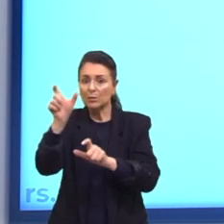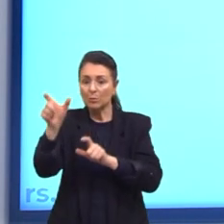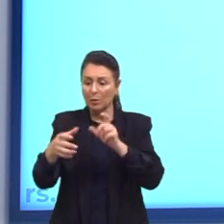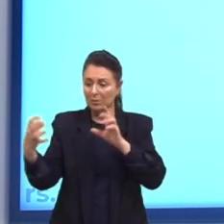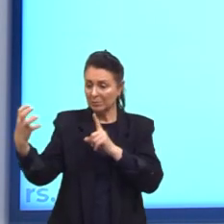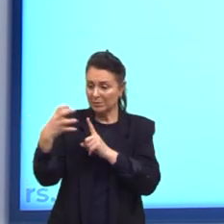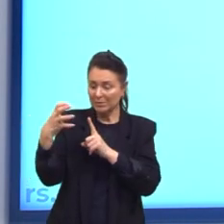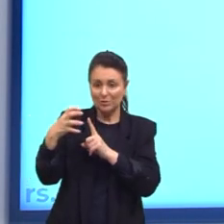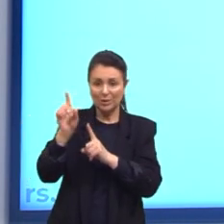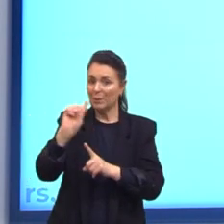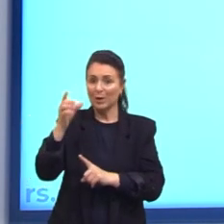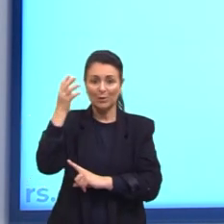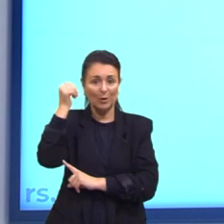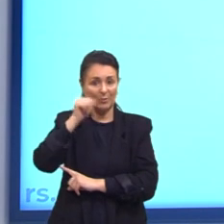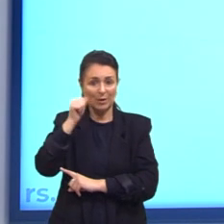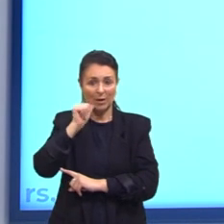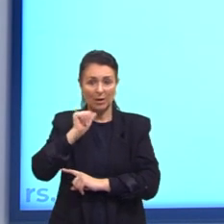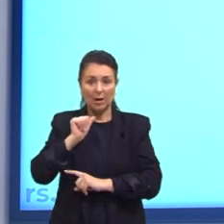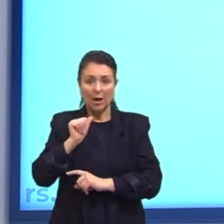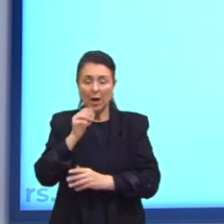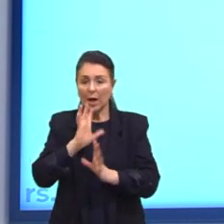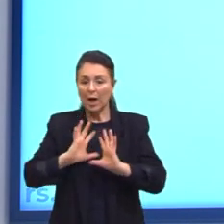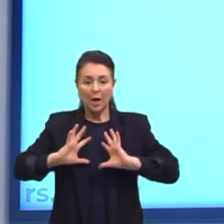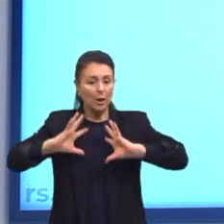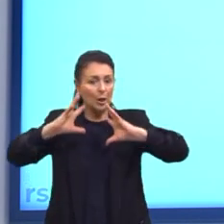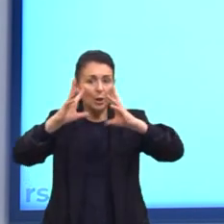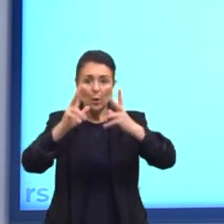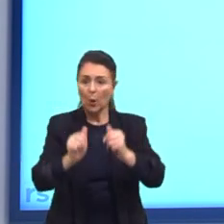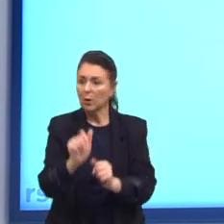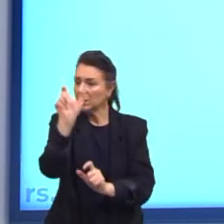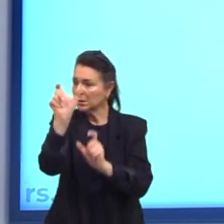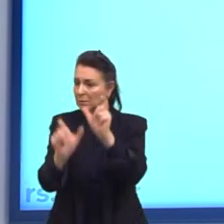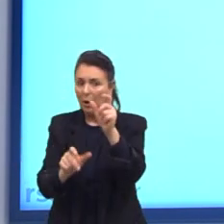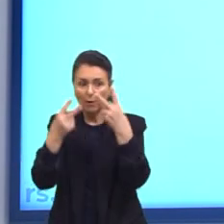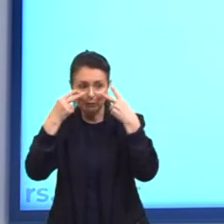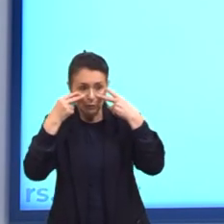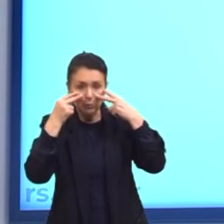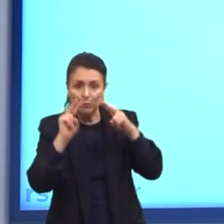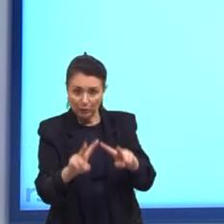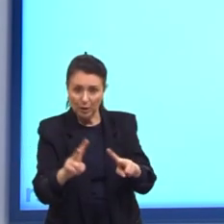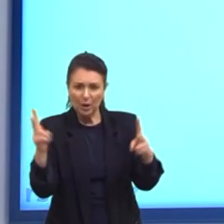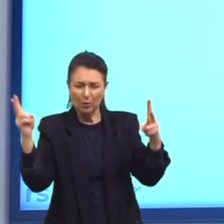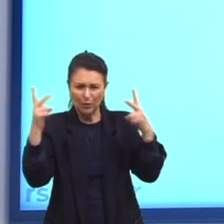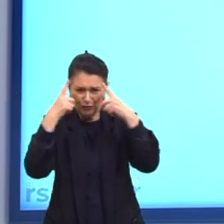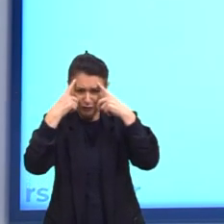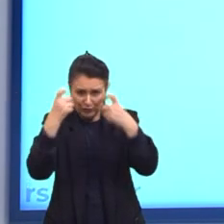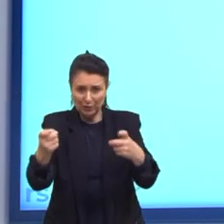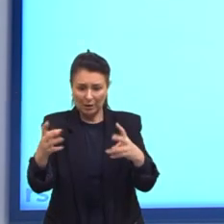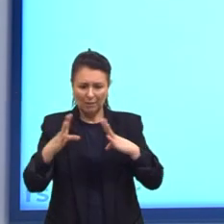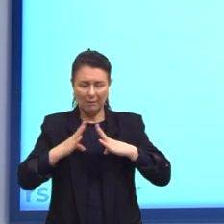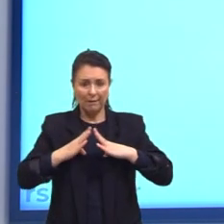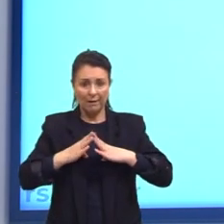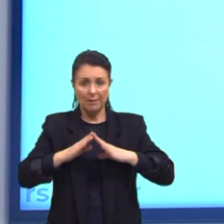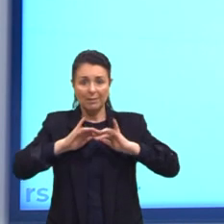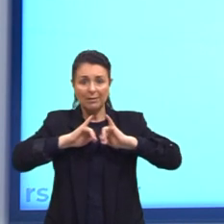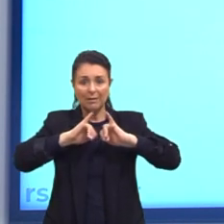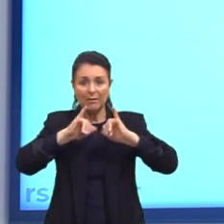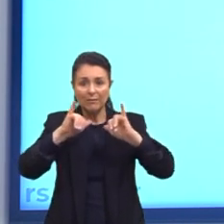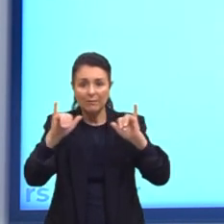só as mulheres. É a população em geral. Viu o caso de violência doméstica?